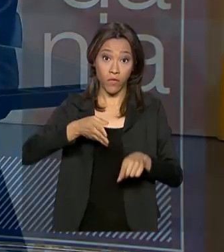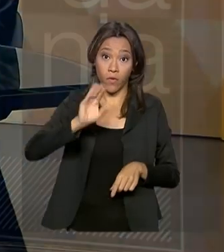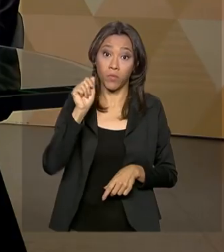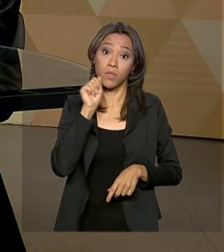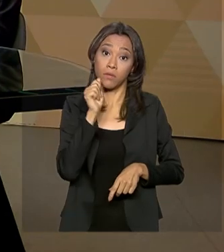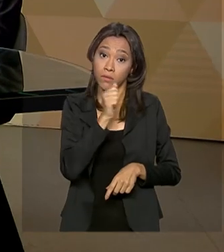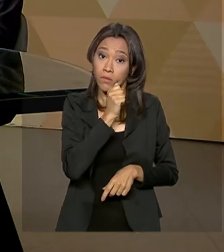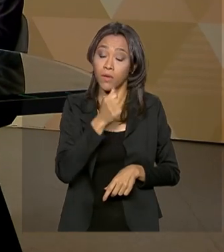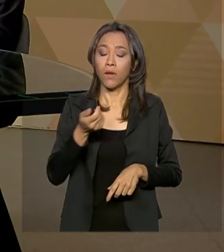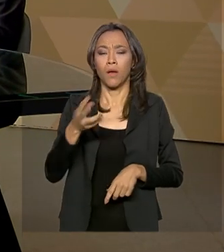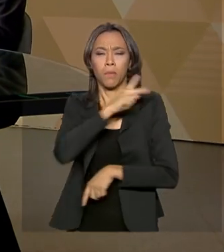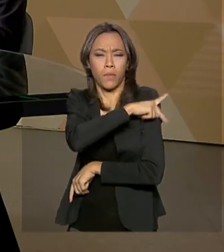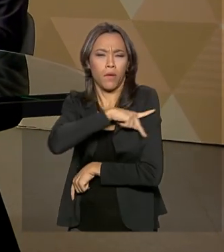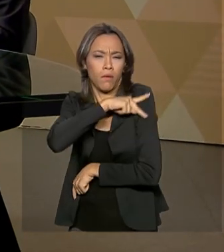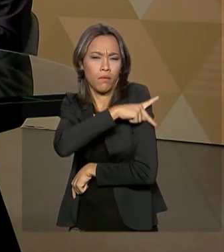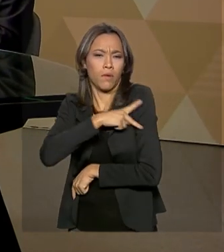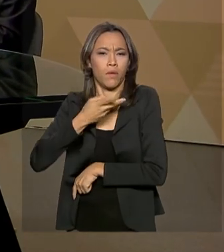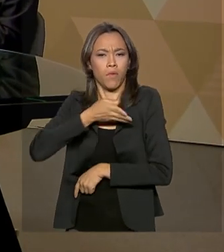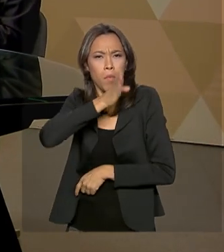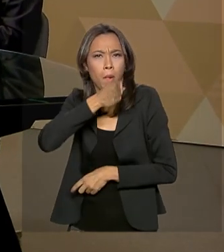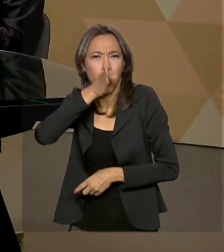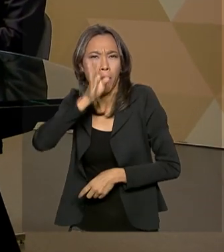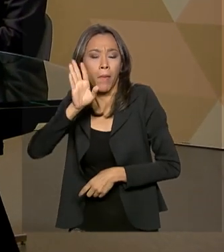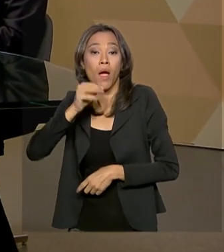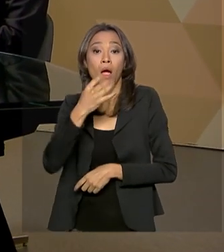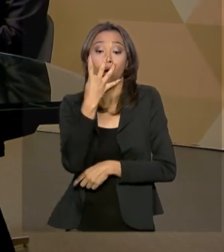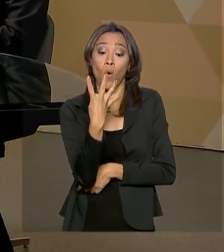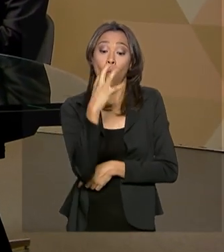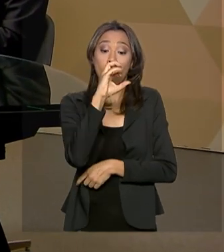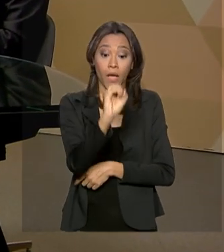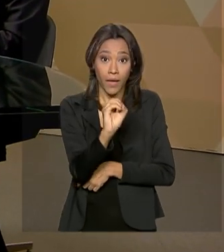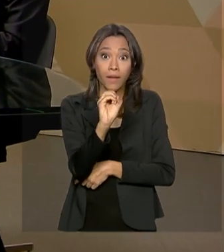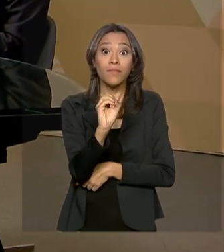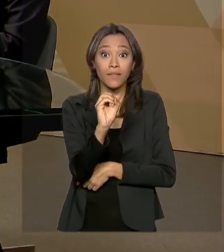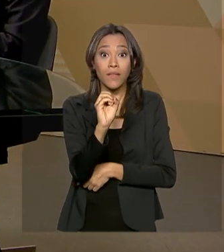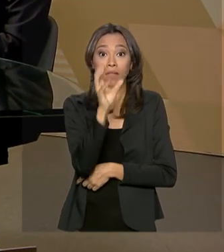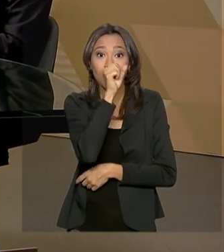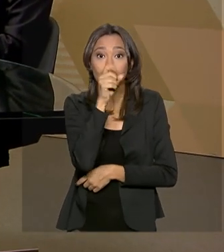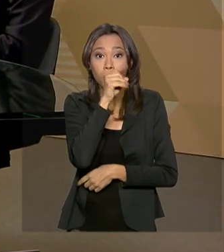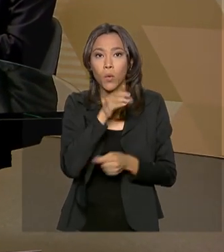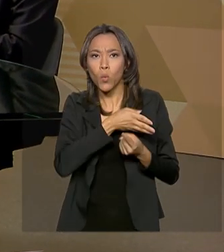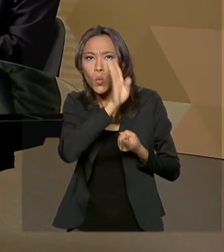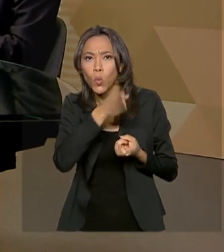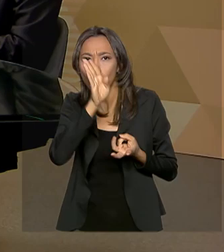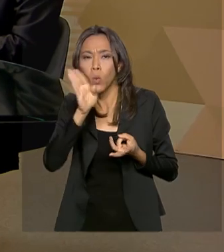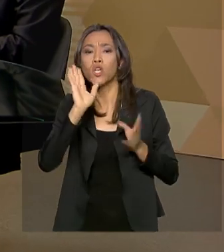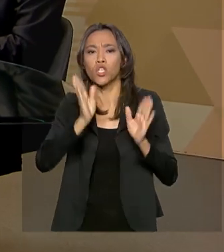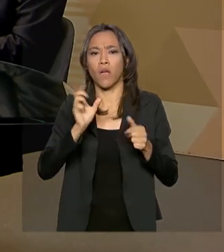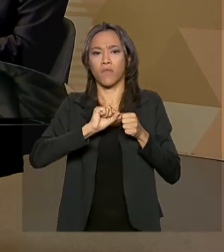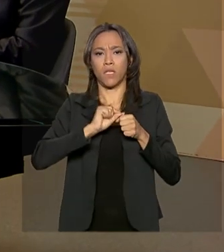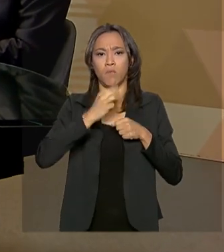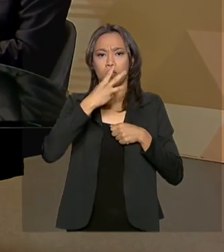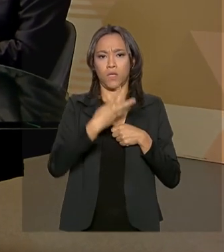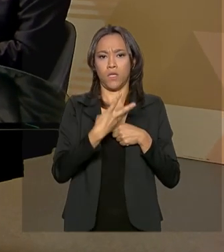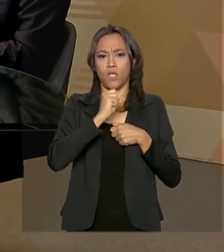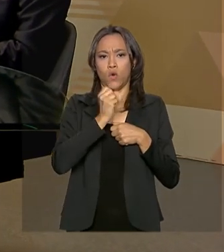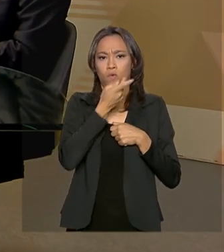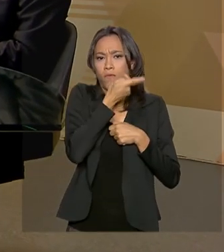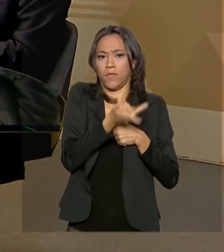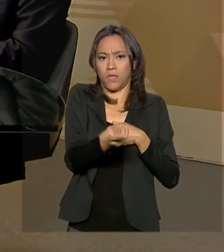seja, serão 40 fins de semana, já realizamos 38, esse agora será o